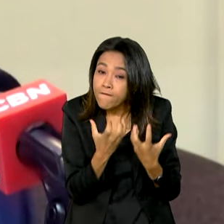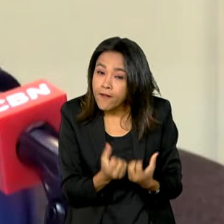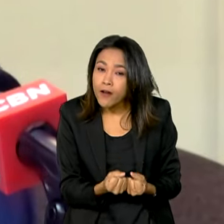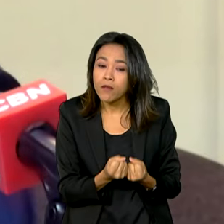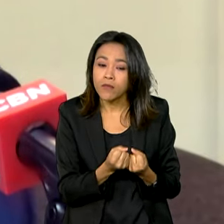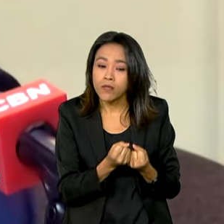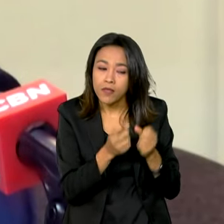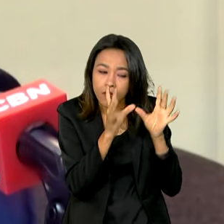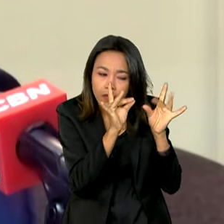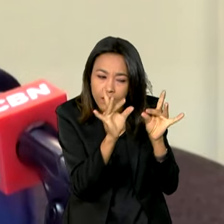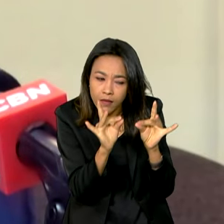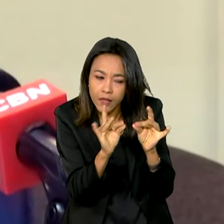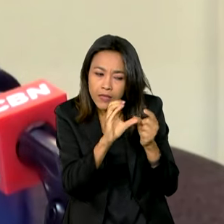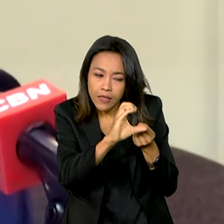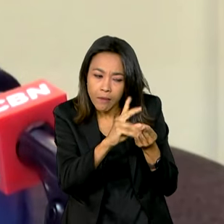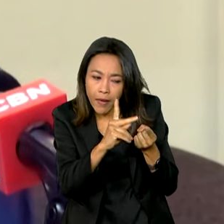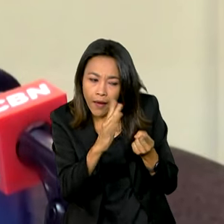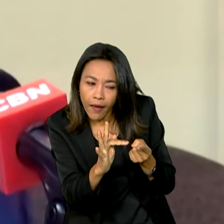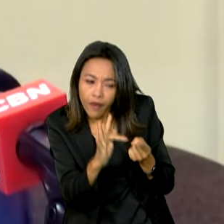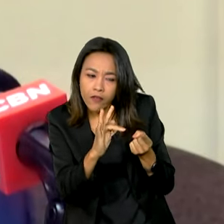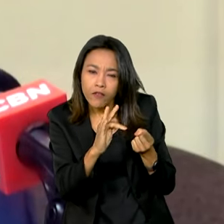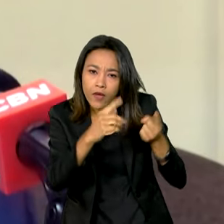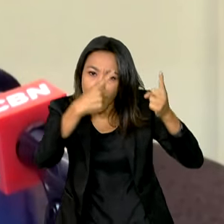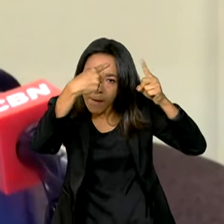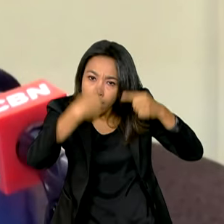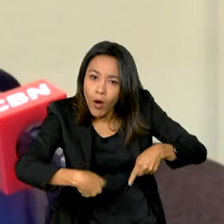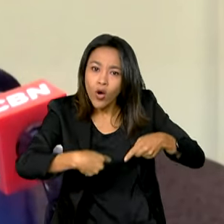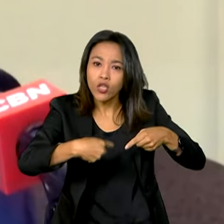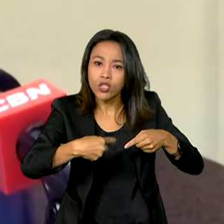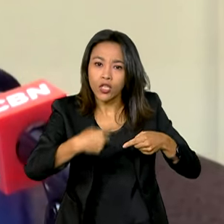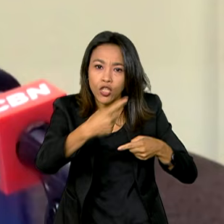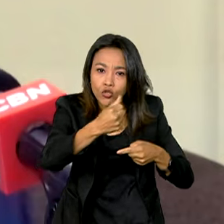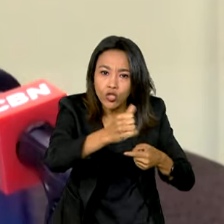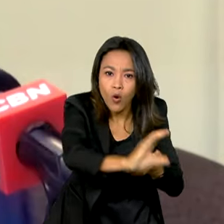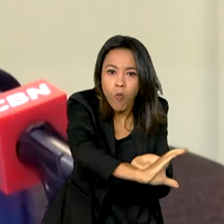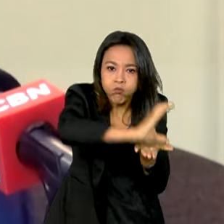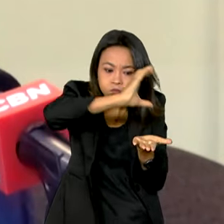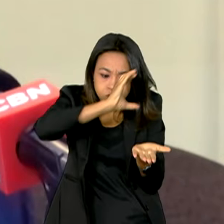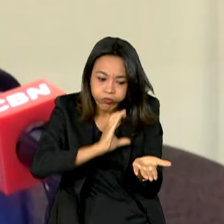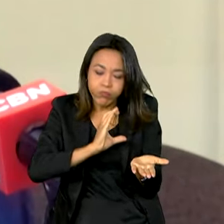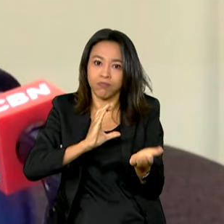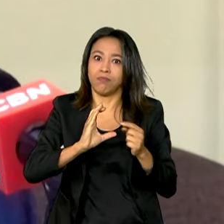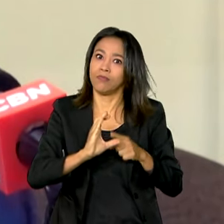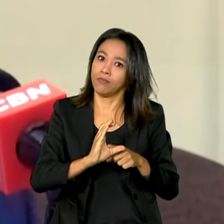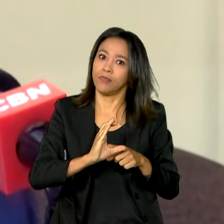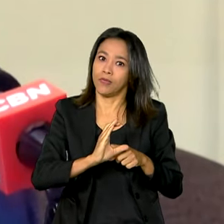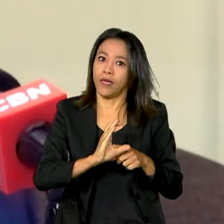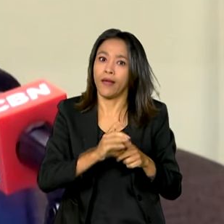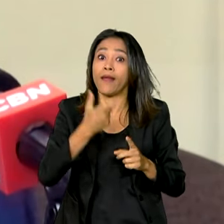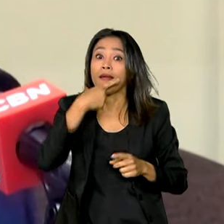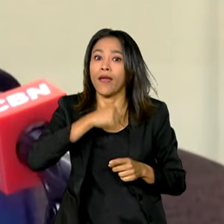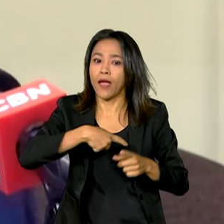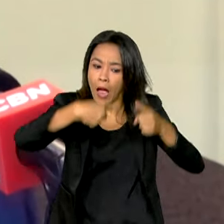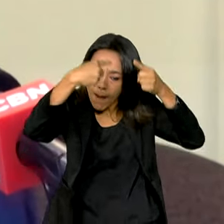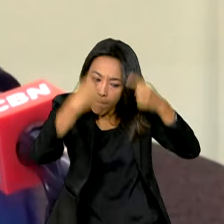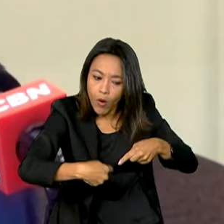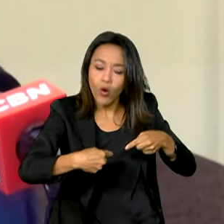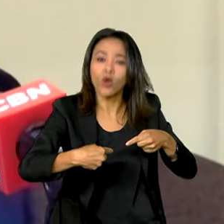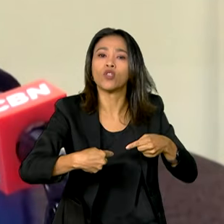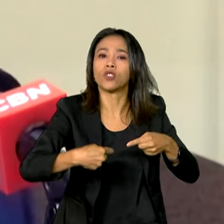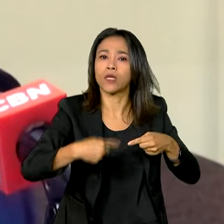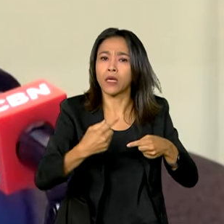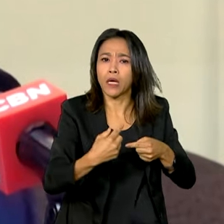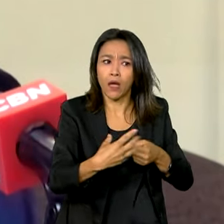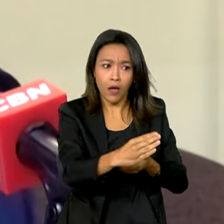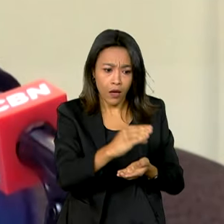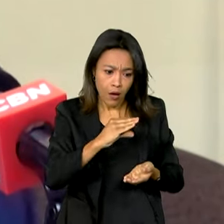a evolução da aposta e dos prêmios. Para evitar duas coisas. quem aposta muito e